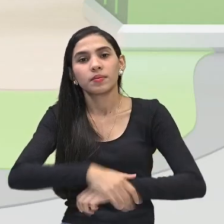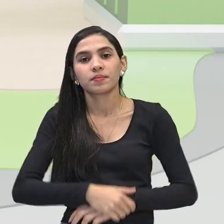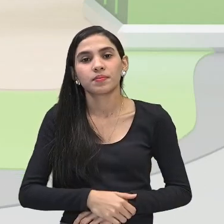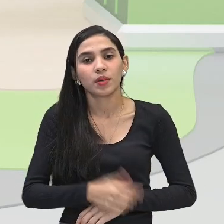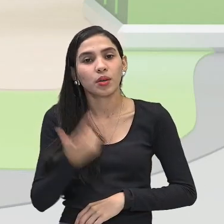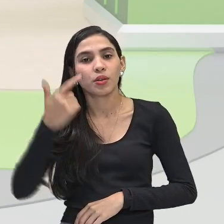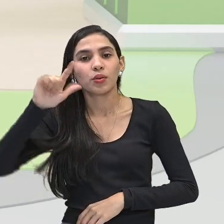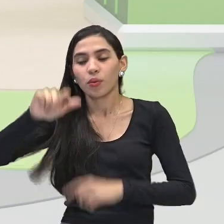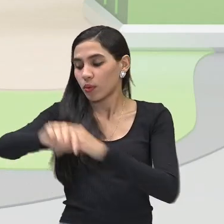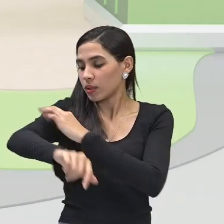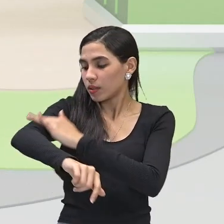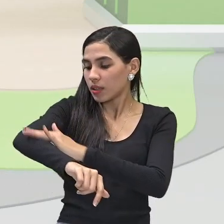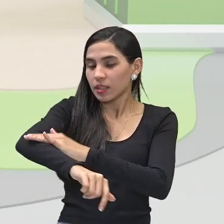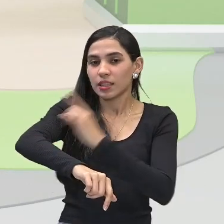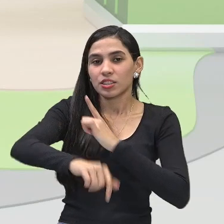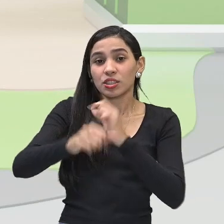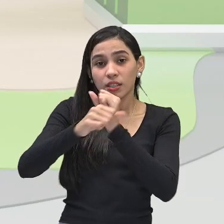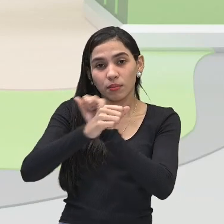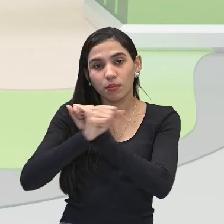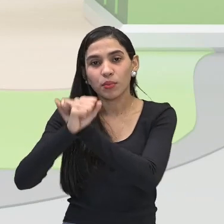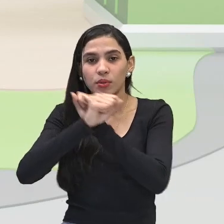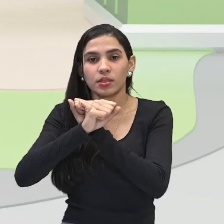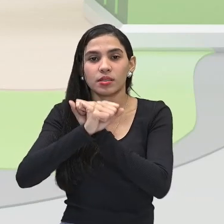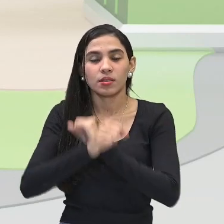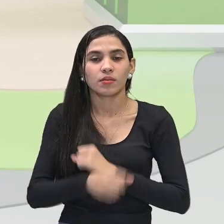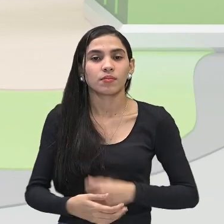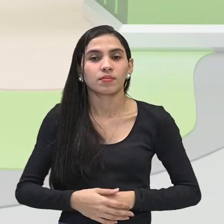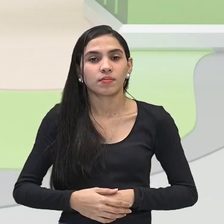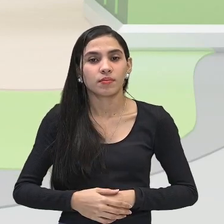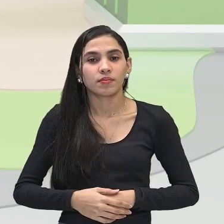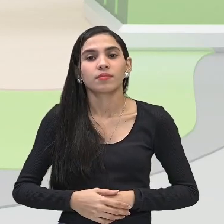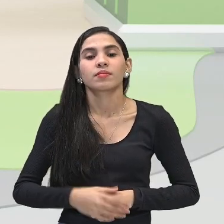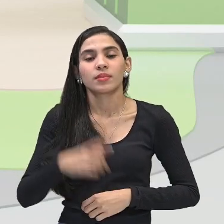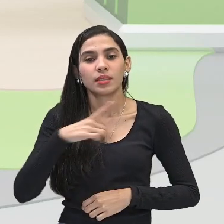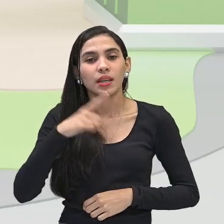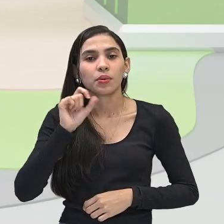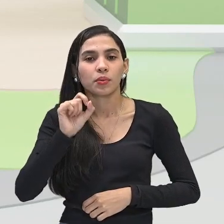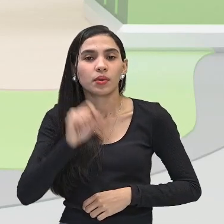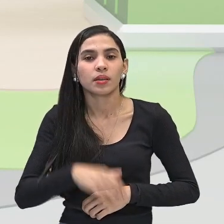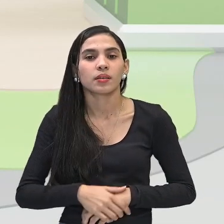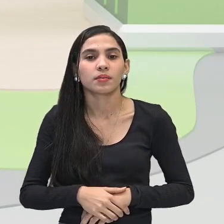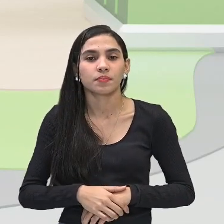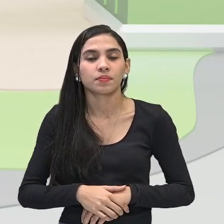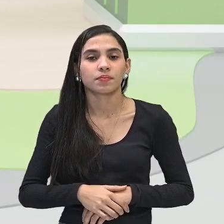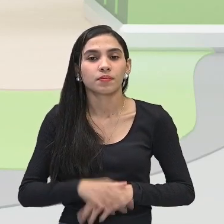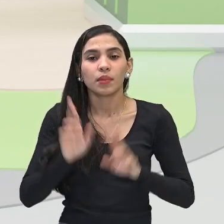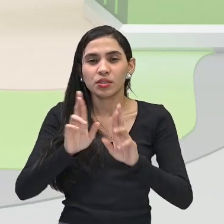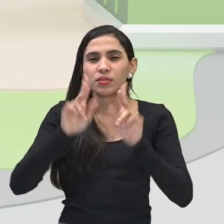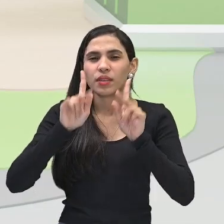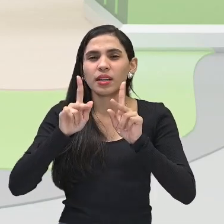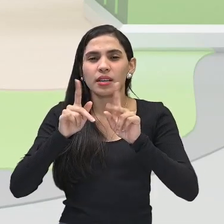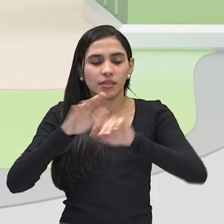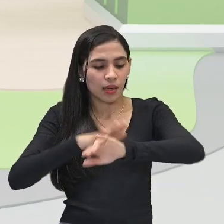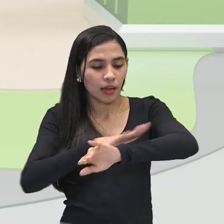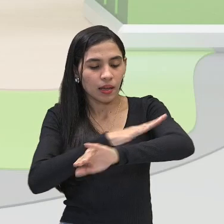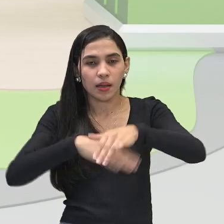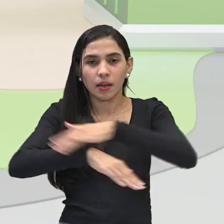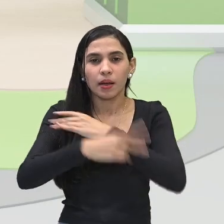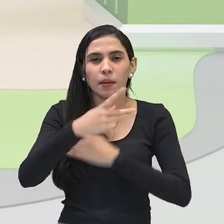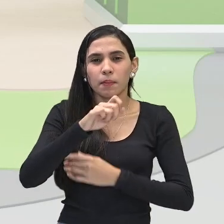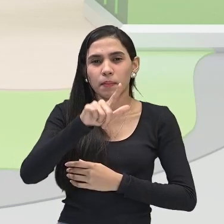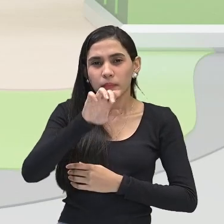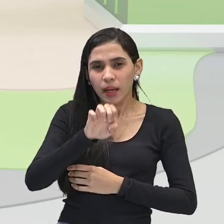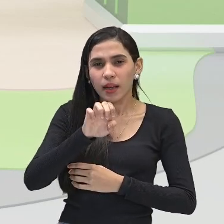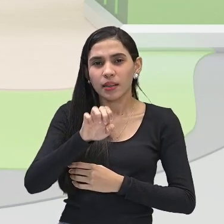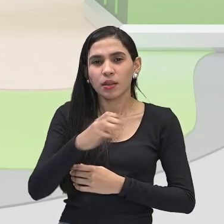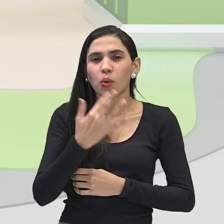região que estava protegida pelo tecido. Você fica com uma manga de camisa ali, né, de uma queimadura de sol. Então, é